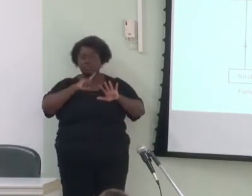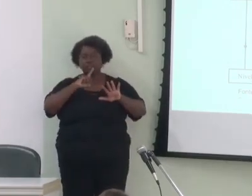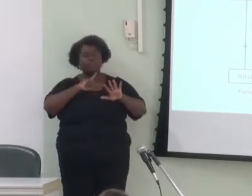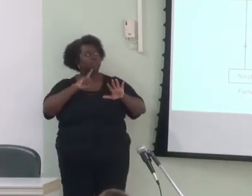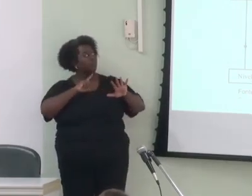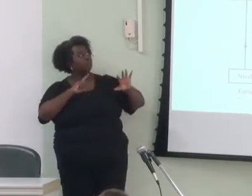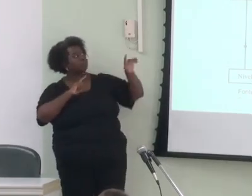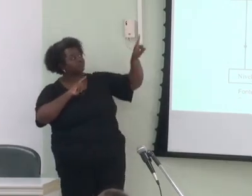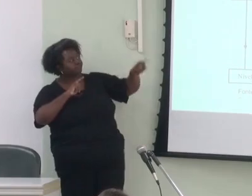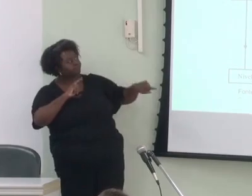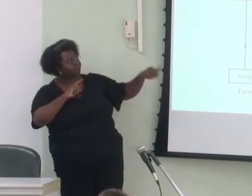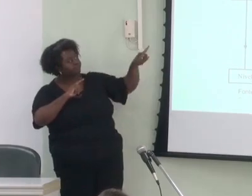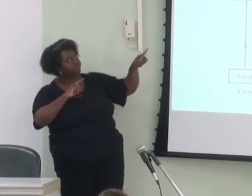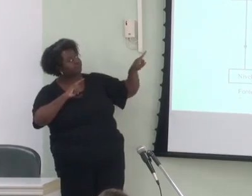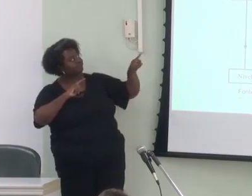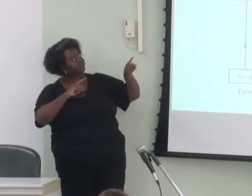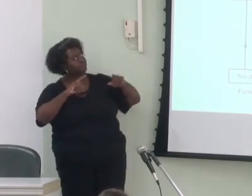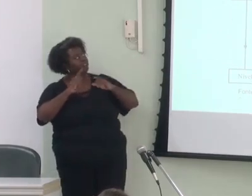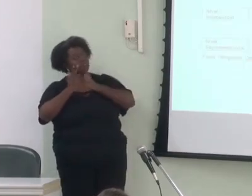na figura 3.